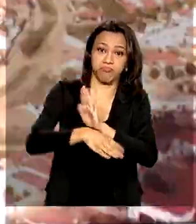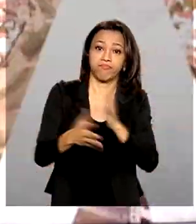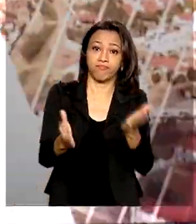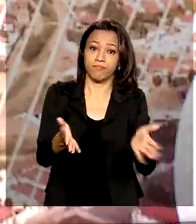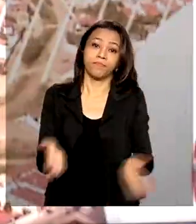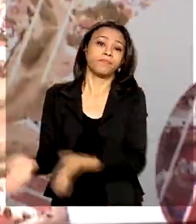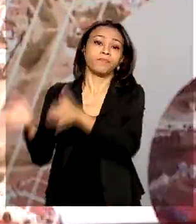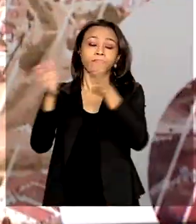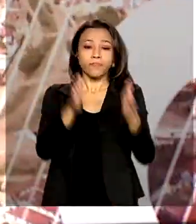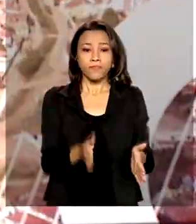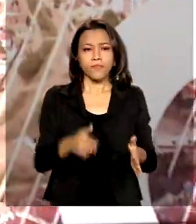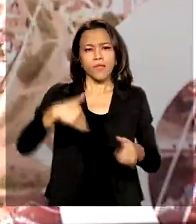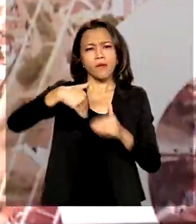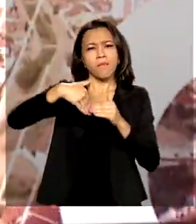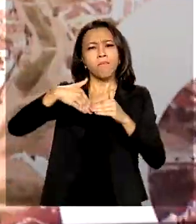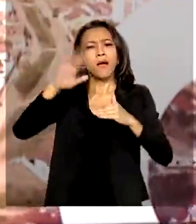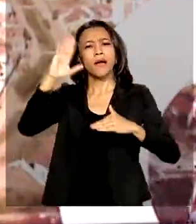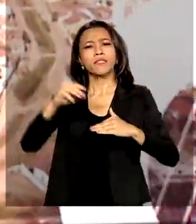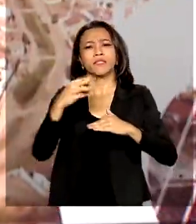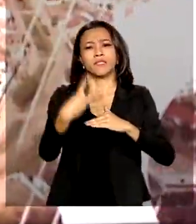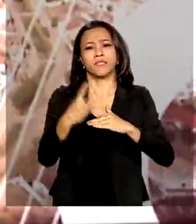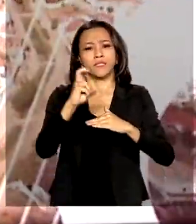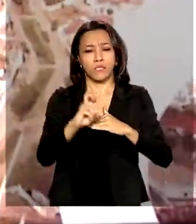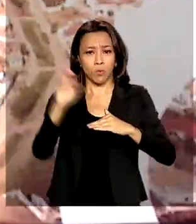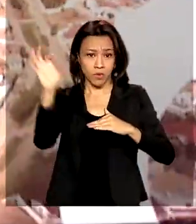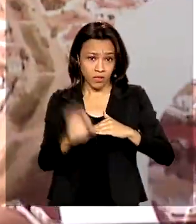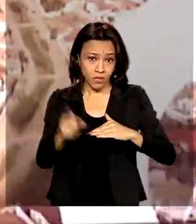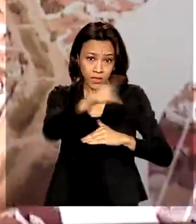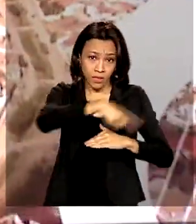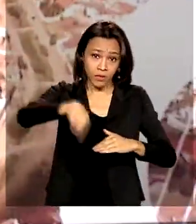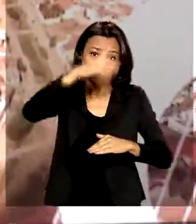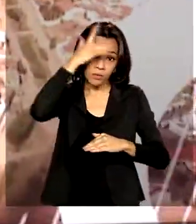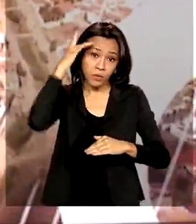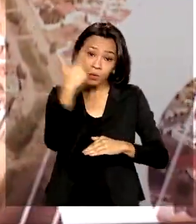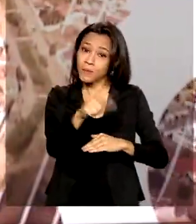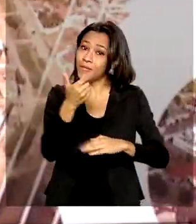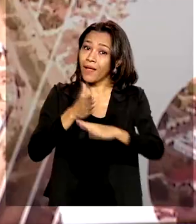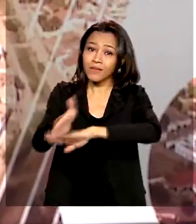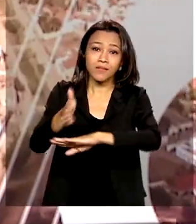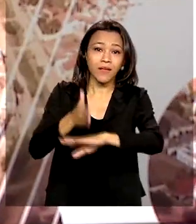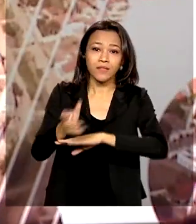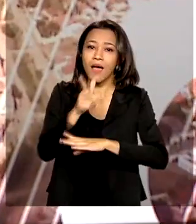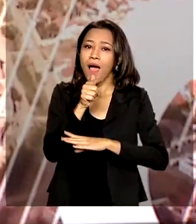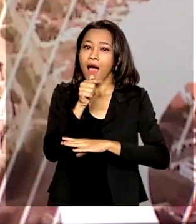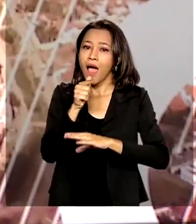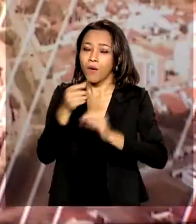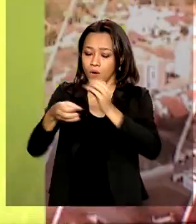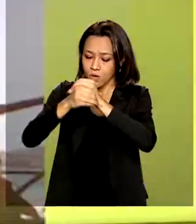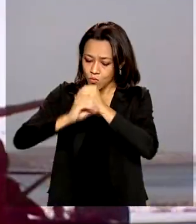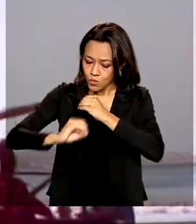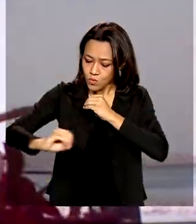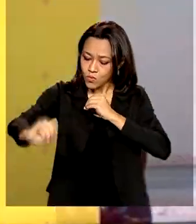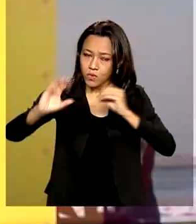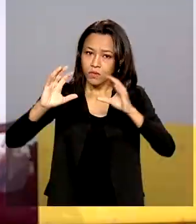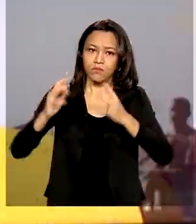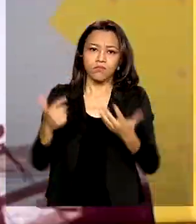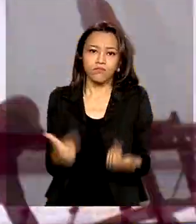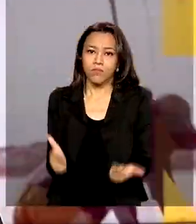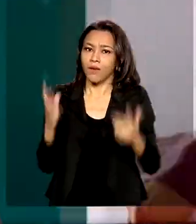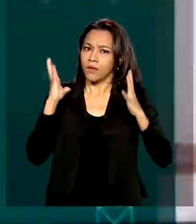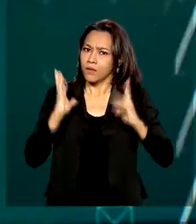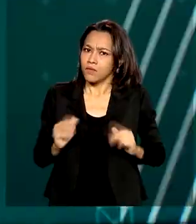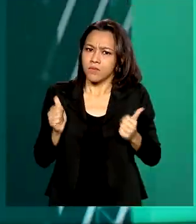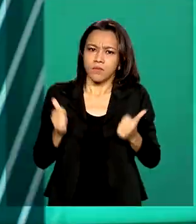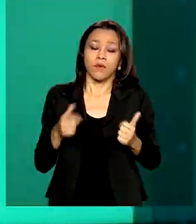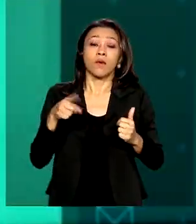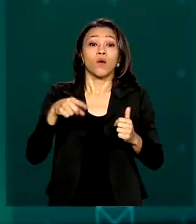Mais de 35% da população não tem acesso aos serviços de água e esgoto tratado, segundo o IBGE. O novo marco